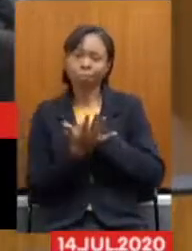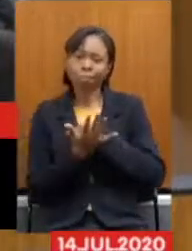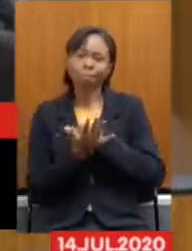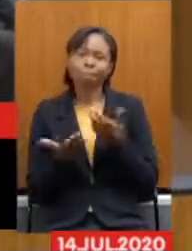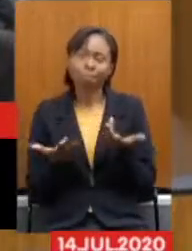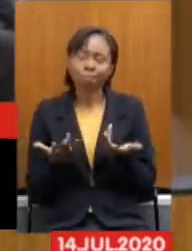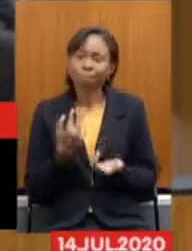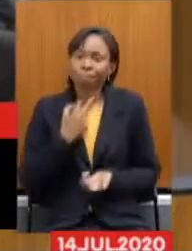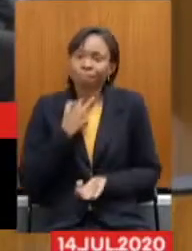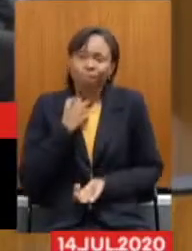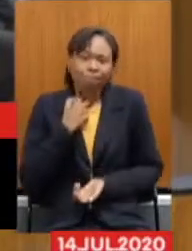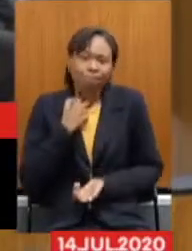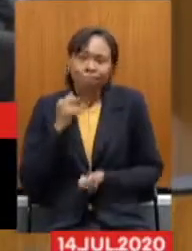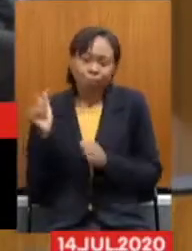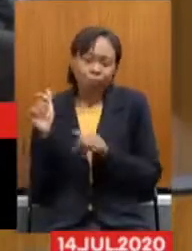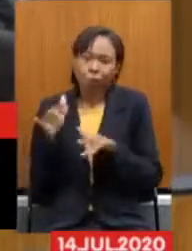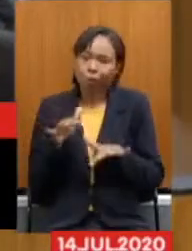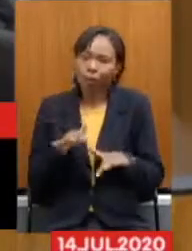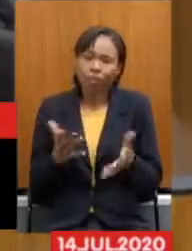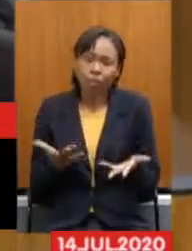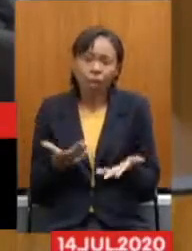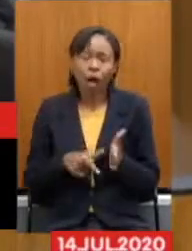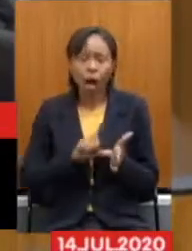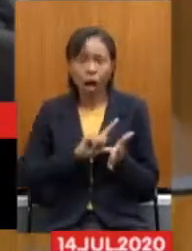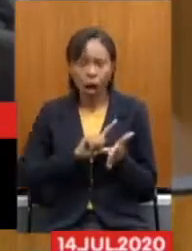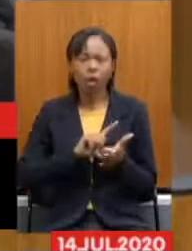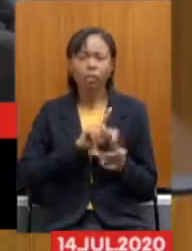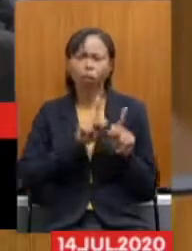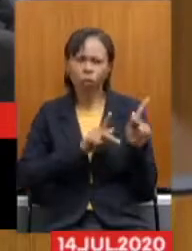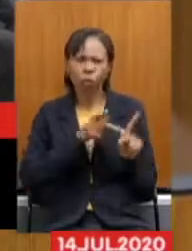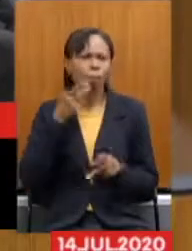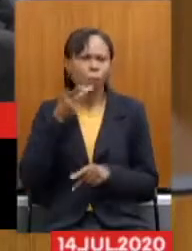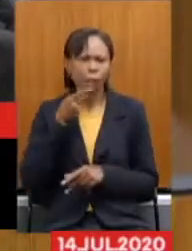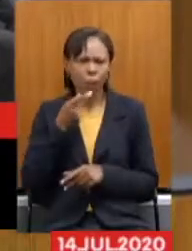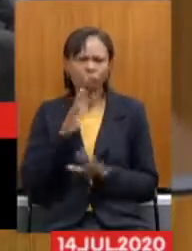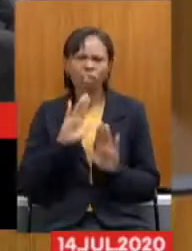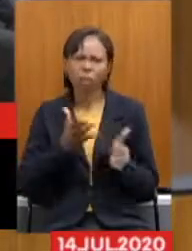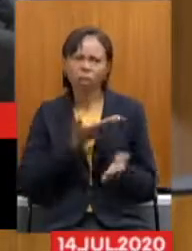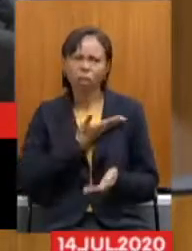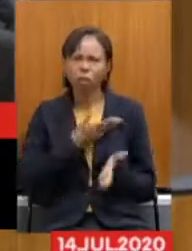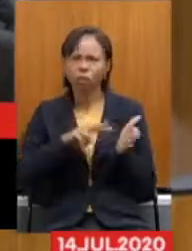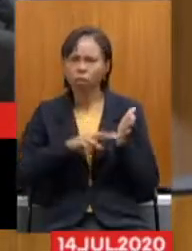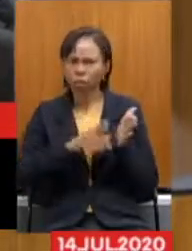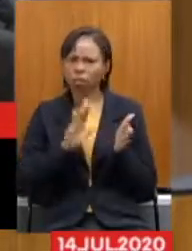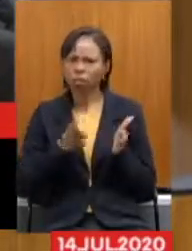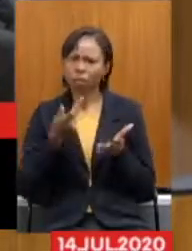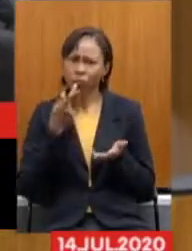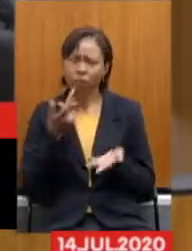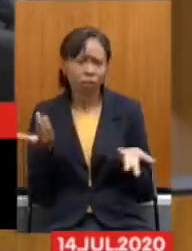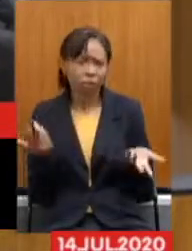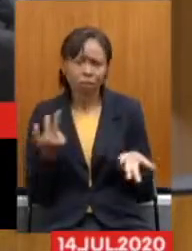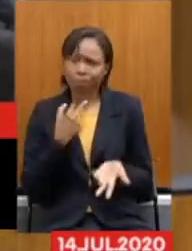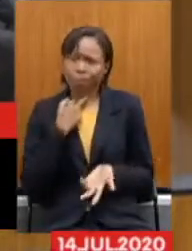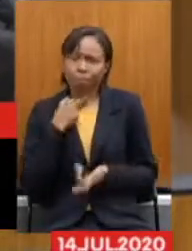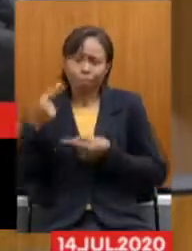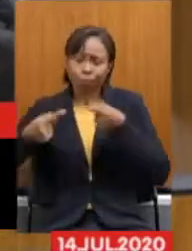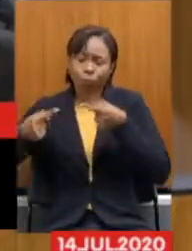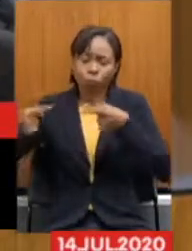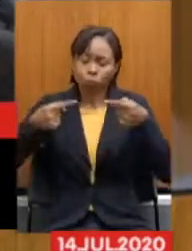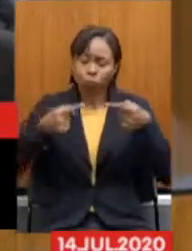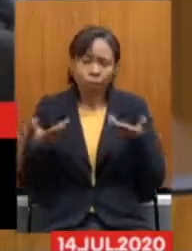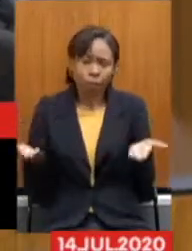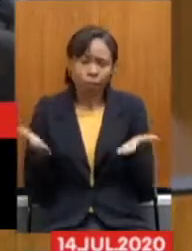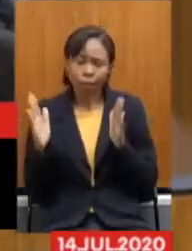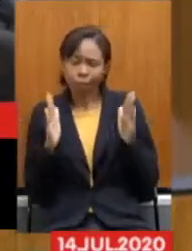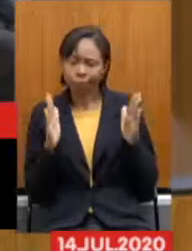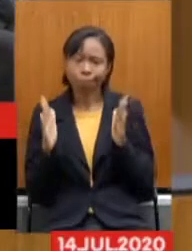como Todos que antecederam Já falaram Todos os colegas Sindicalistas Já falaram Não tem como Você discutir Com a categoria Assim